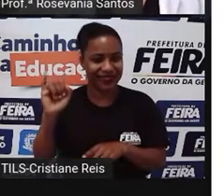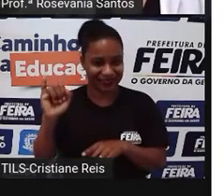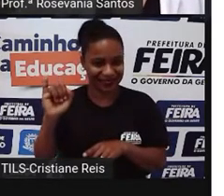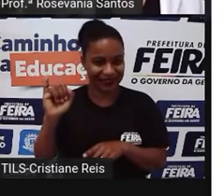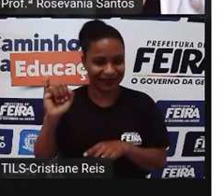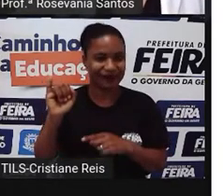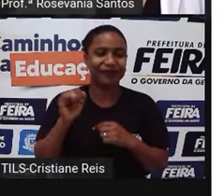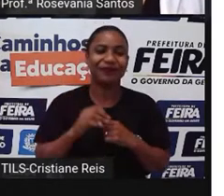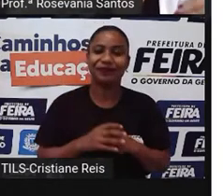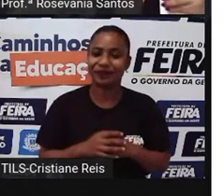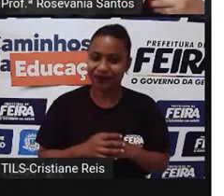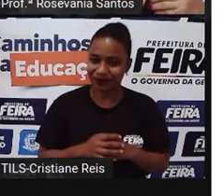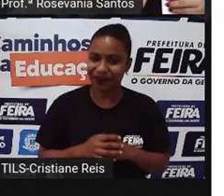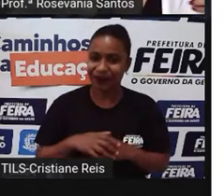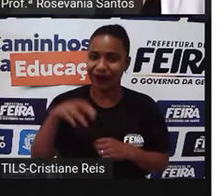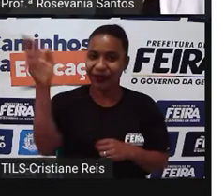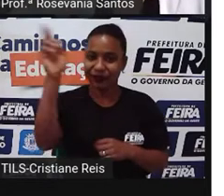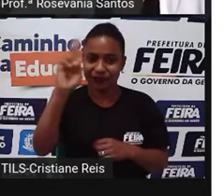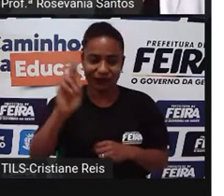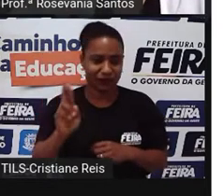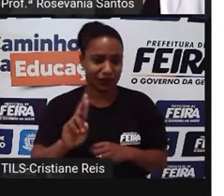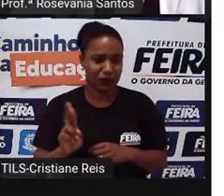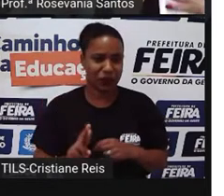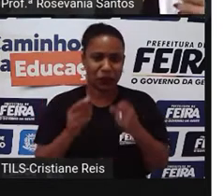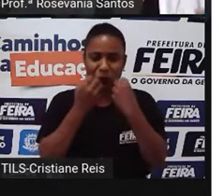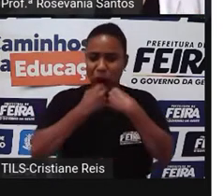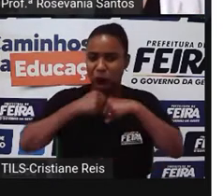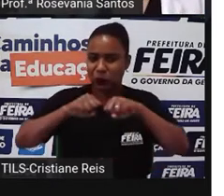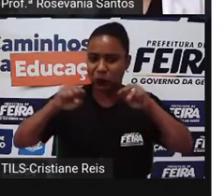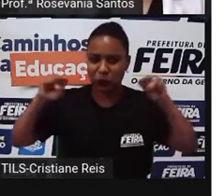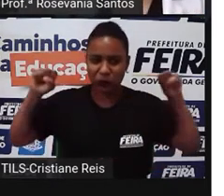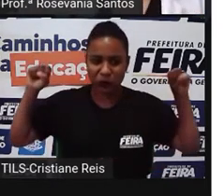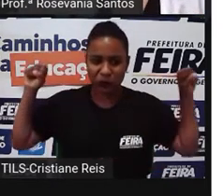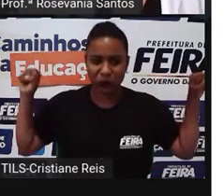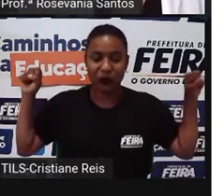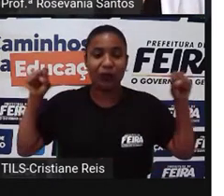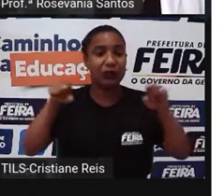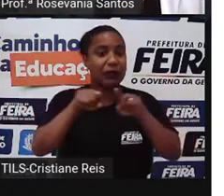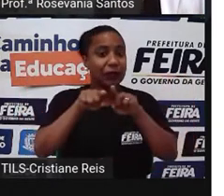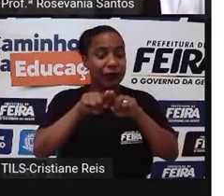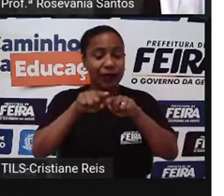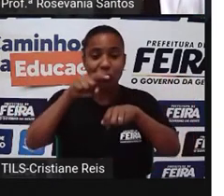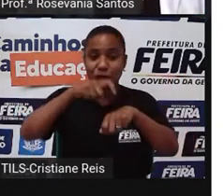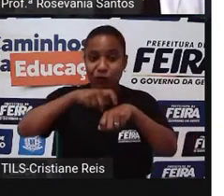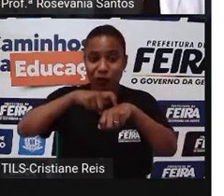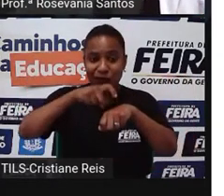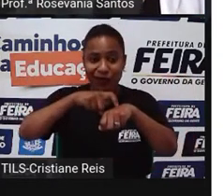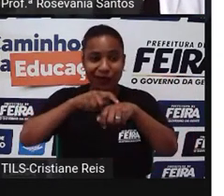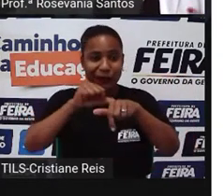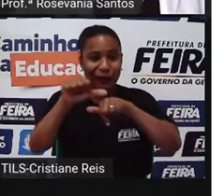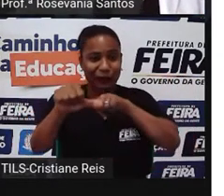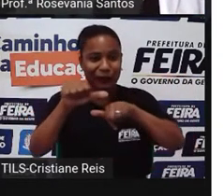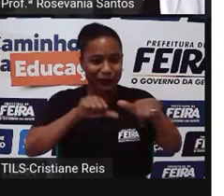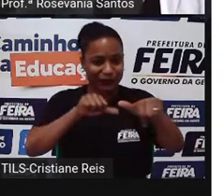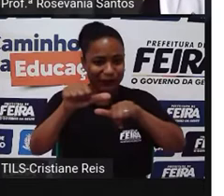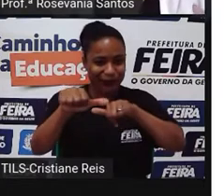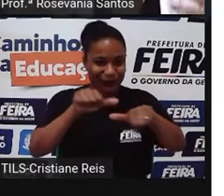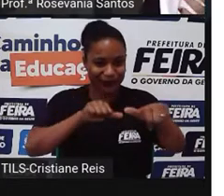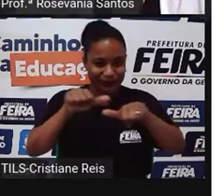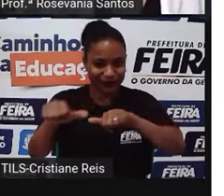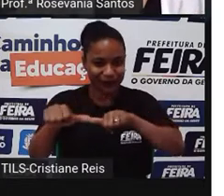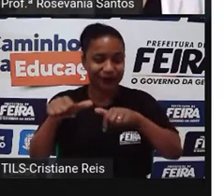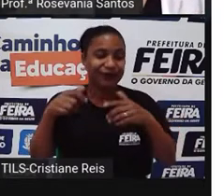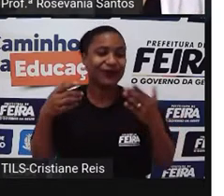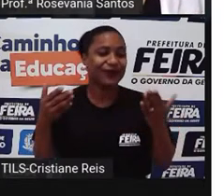do mundo, que chama atenção, né? Pela sua extensão, pela quantidade de fuso horários que tem, chama atenção também, né? Pelas